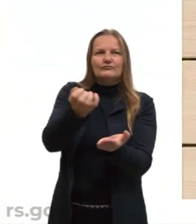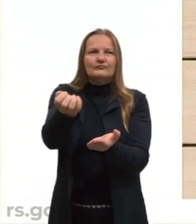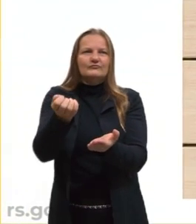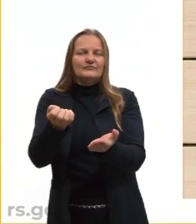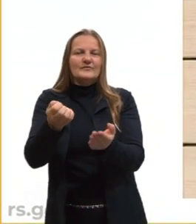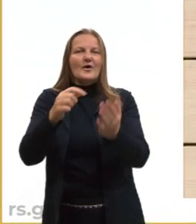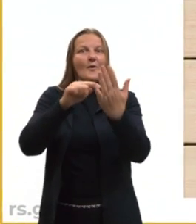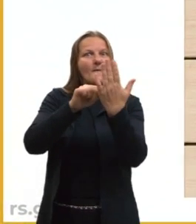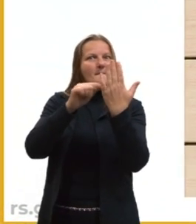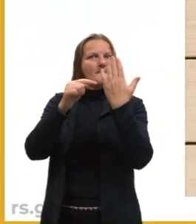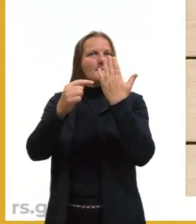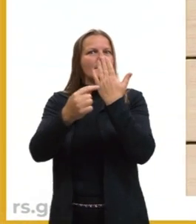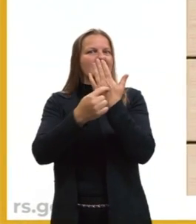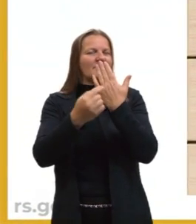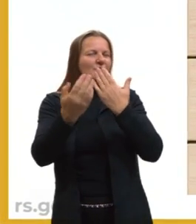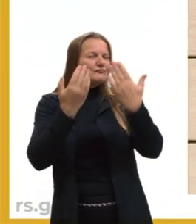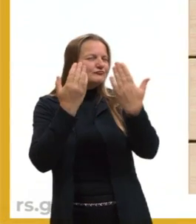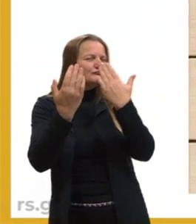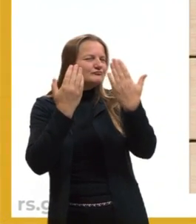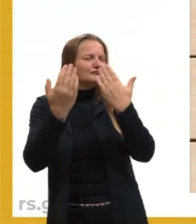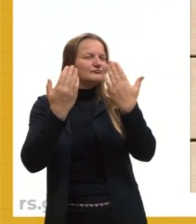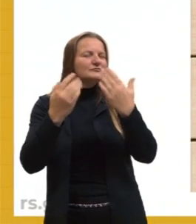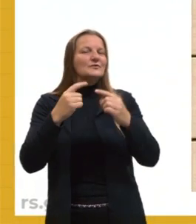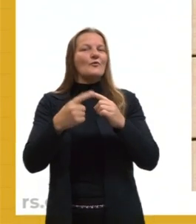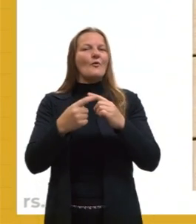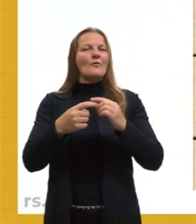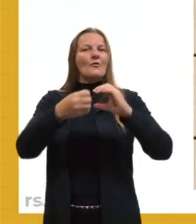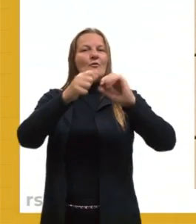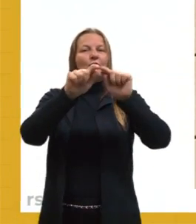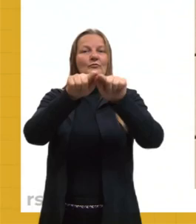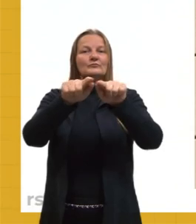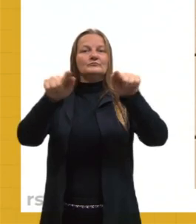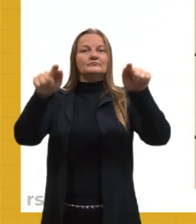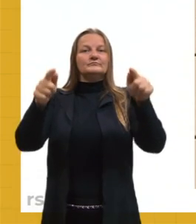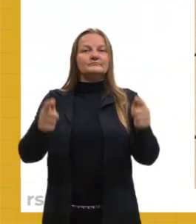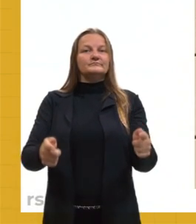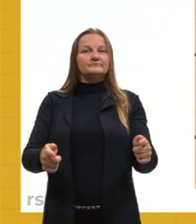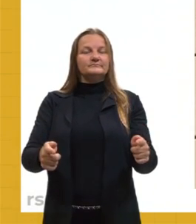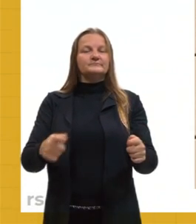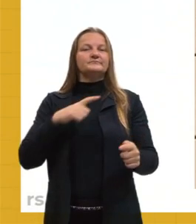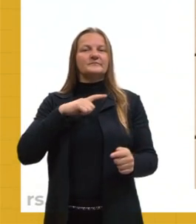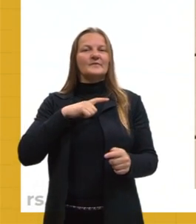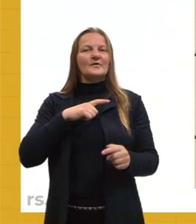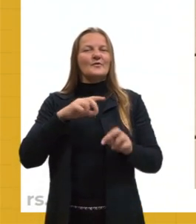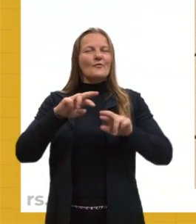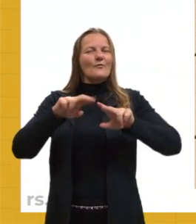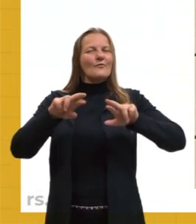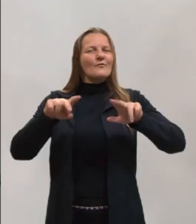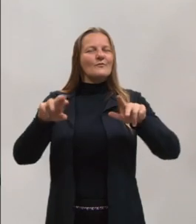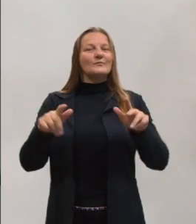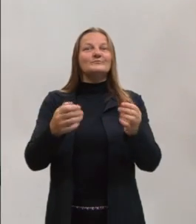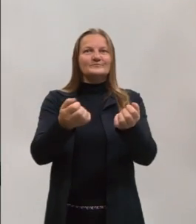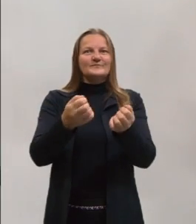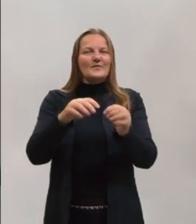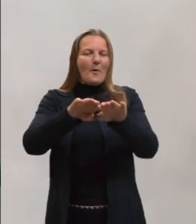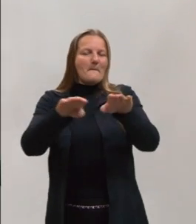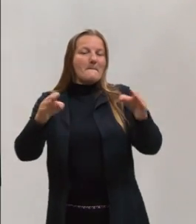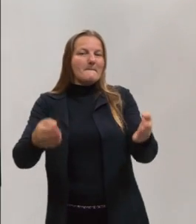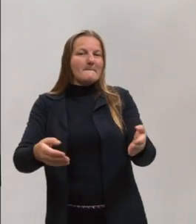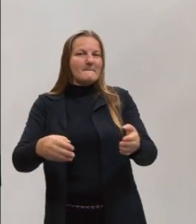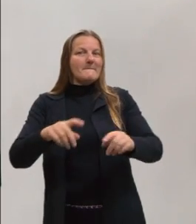analogia, uma comparação das classes gramaticais gramaticais com gavetas de um móvel.